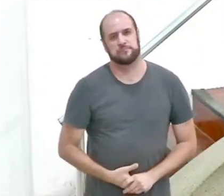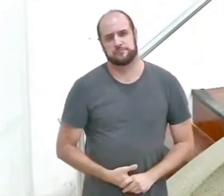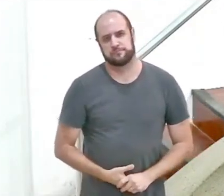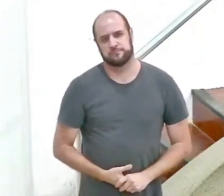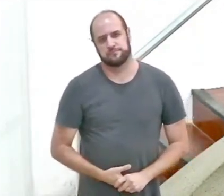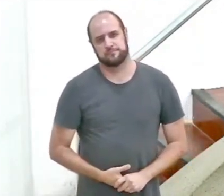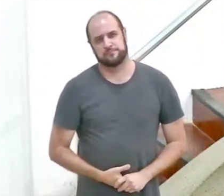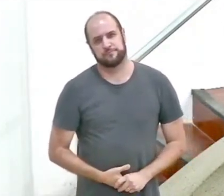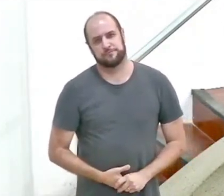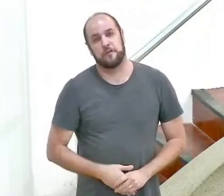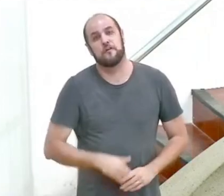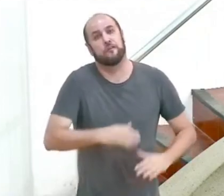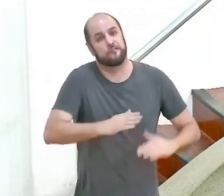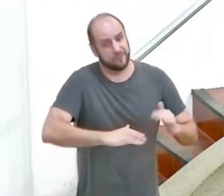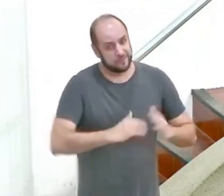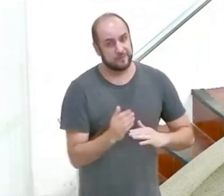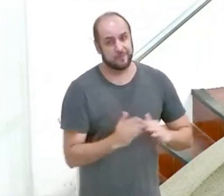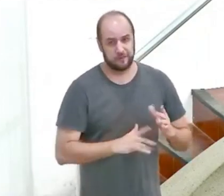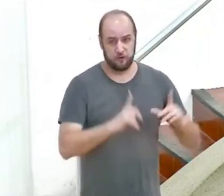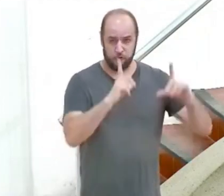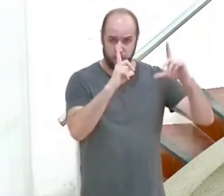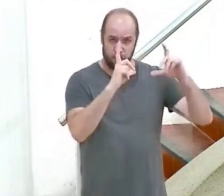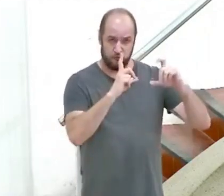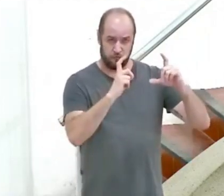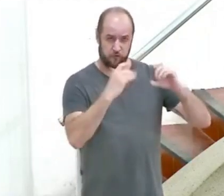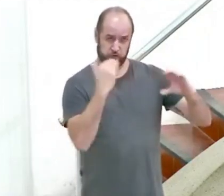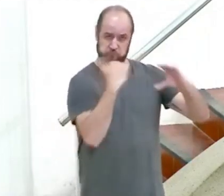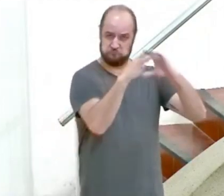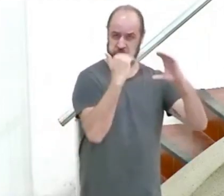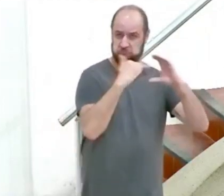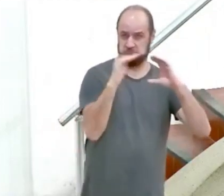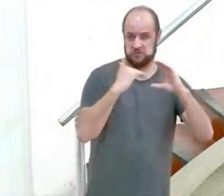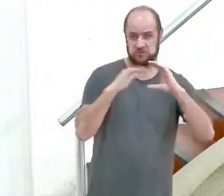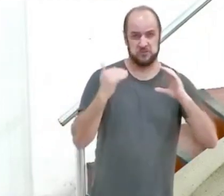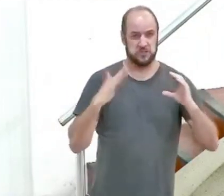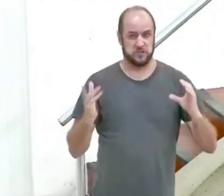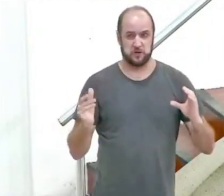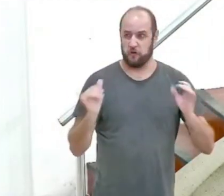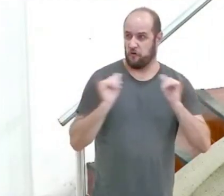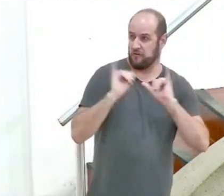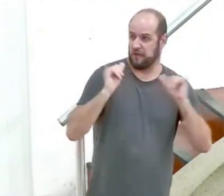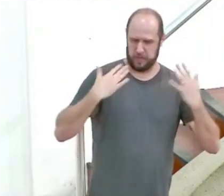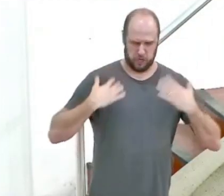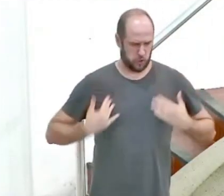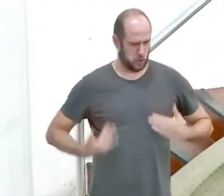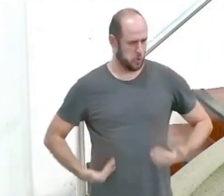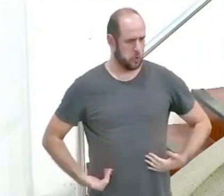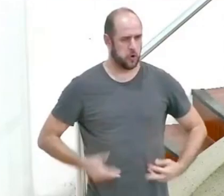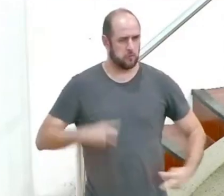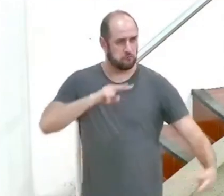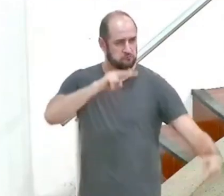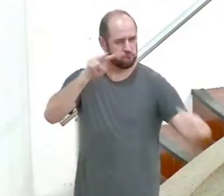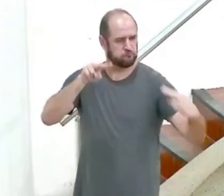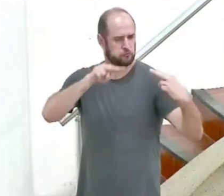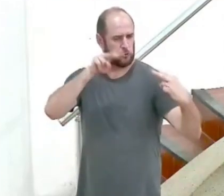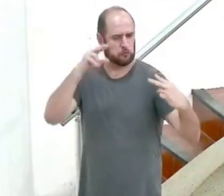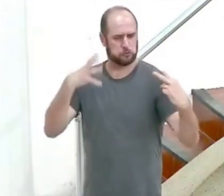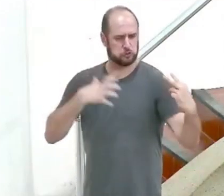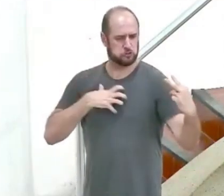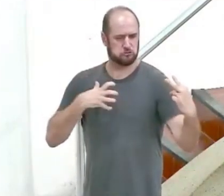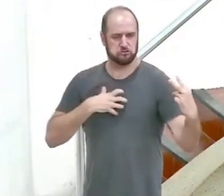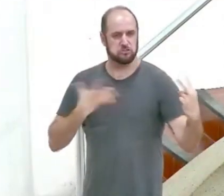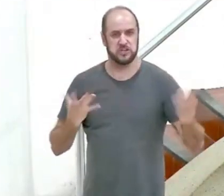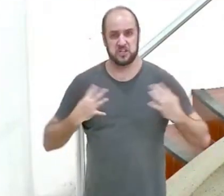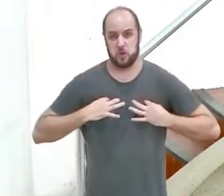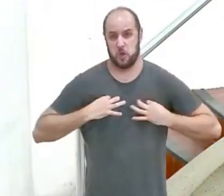não é isso que se faz quando se publica fotos para suscitar elogios seja pelo seu corpo exposto pelo seu olhar sedutor ou pela sua